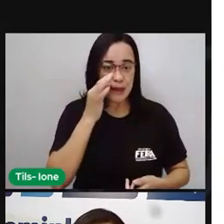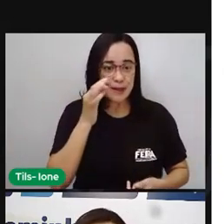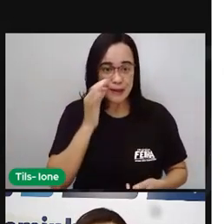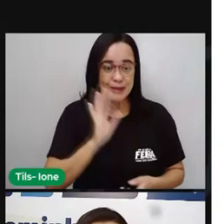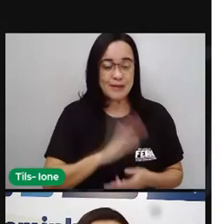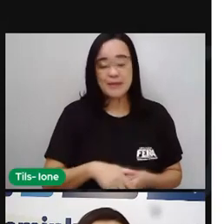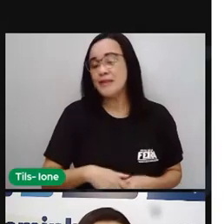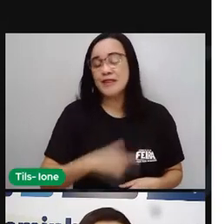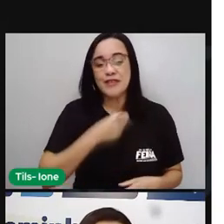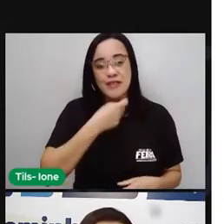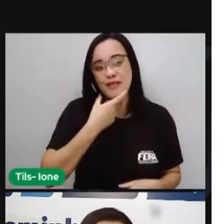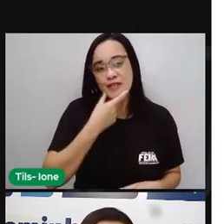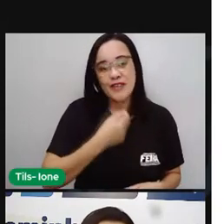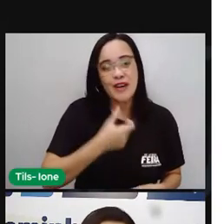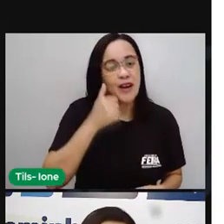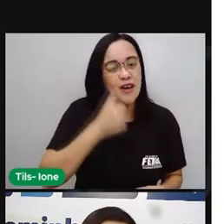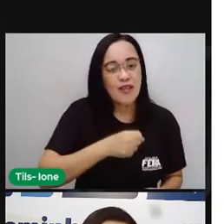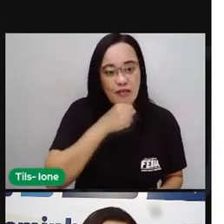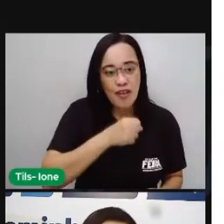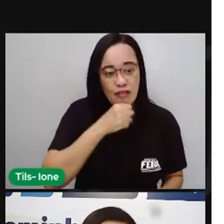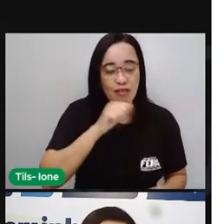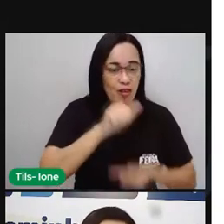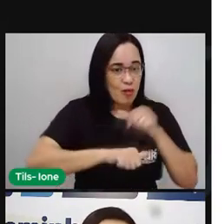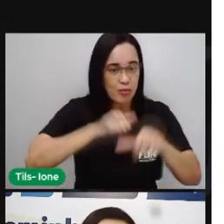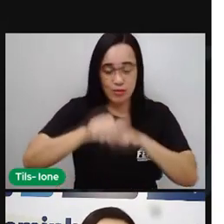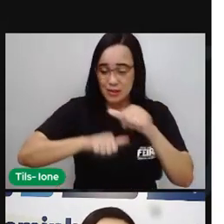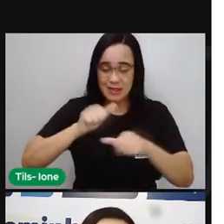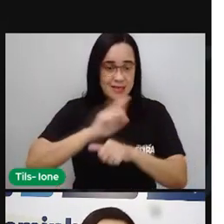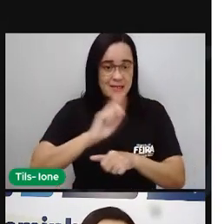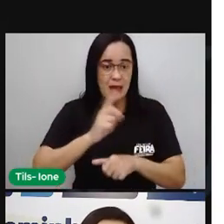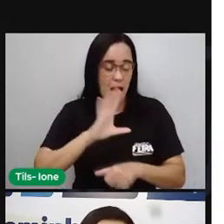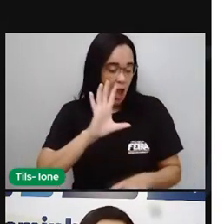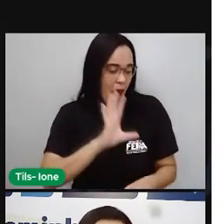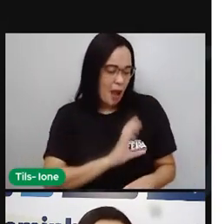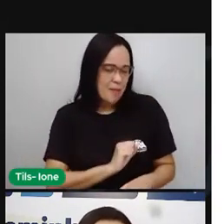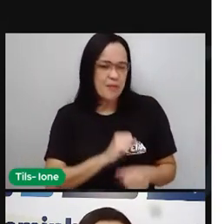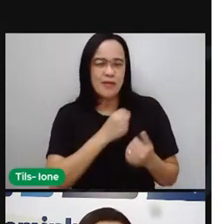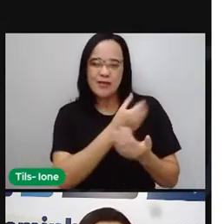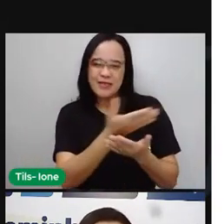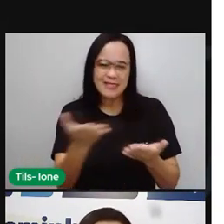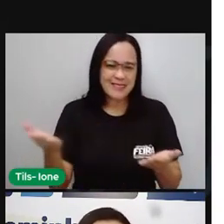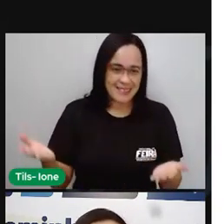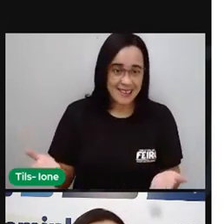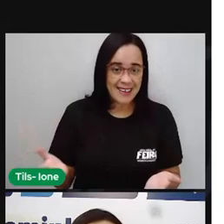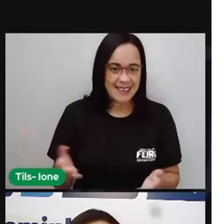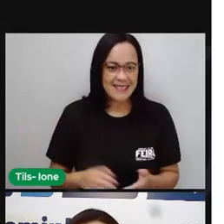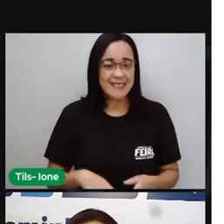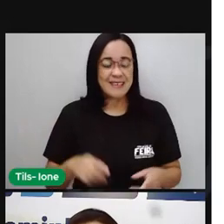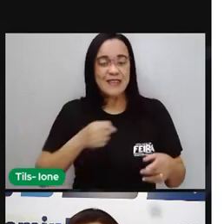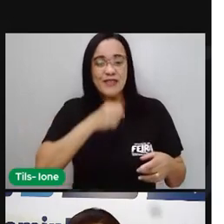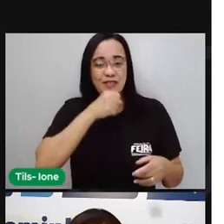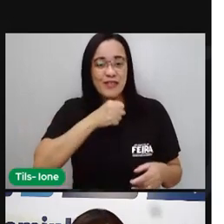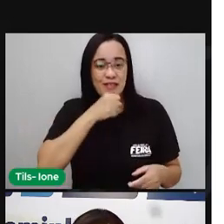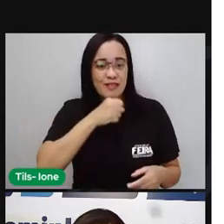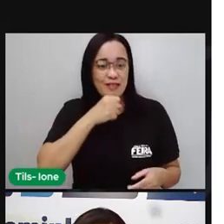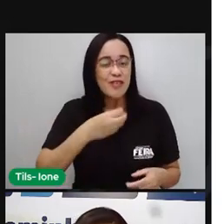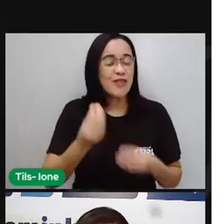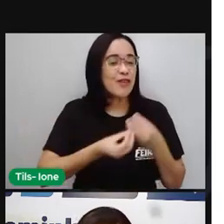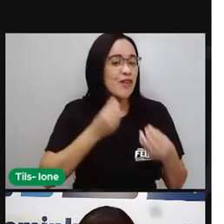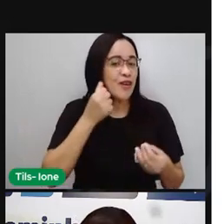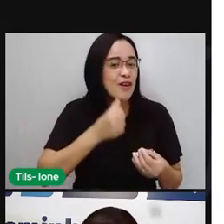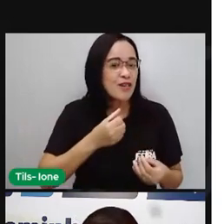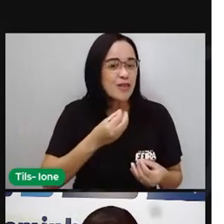muda, amor para dar e sobrar. Vovó é mãe açucarada, não reclama e nem dá palmada.